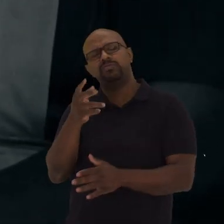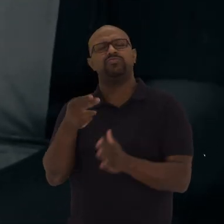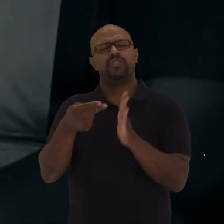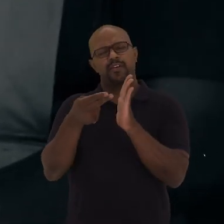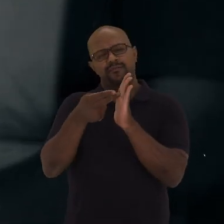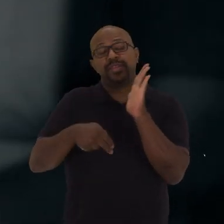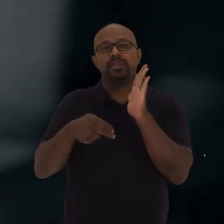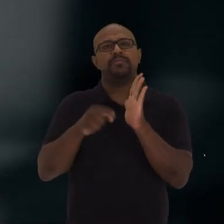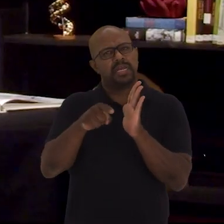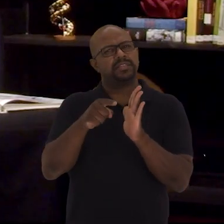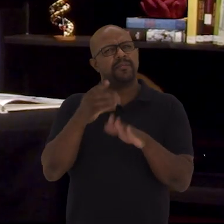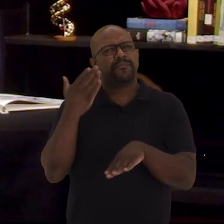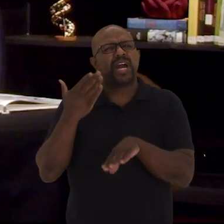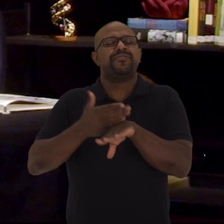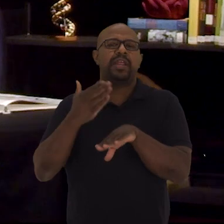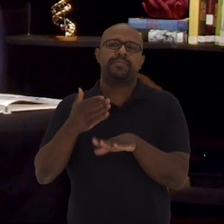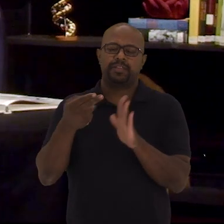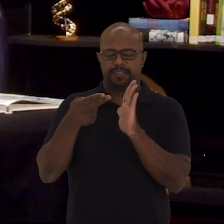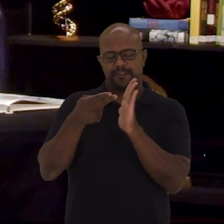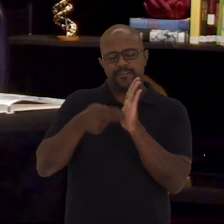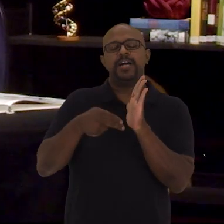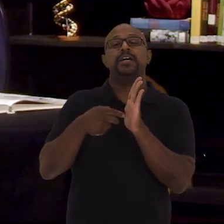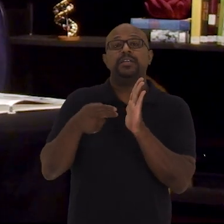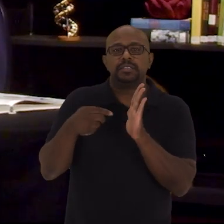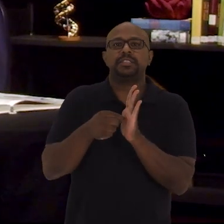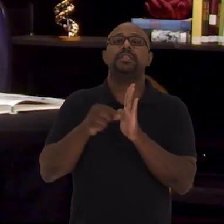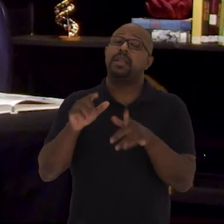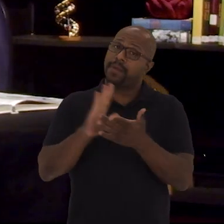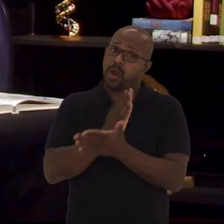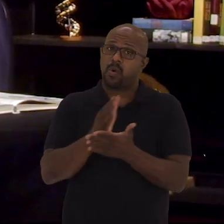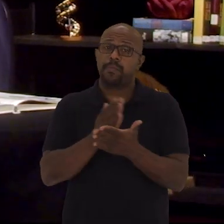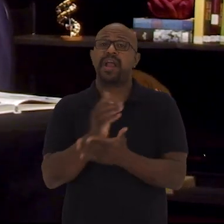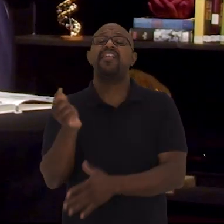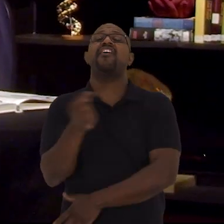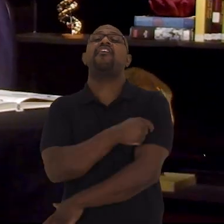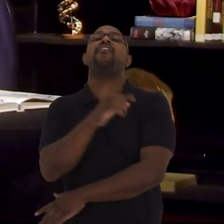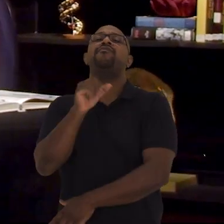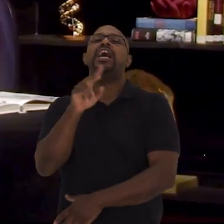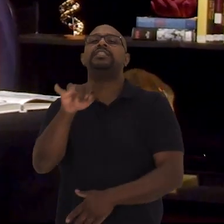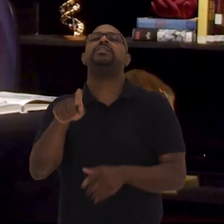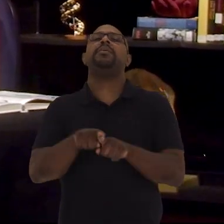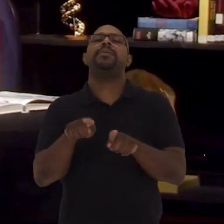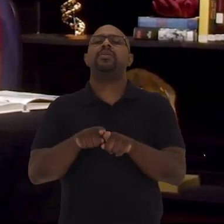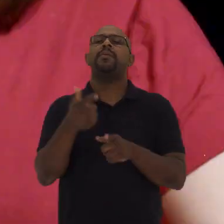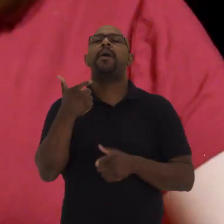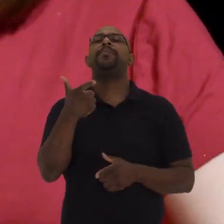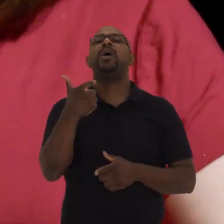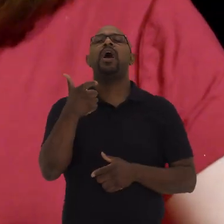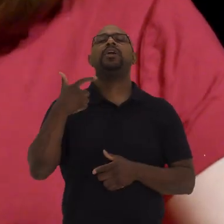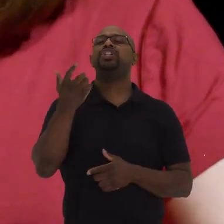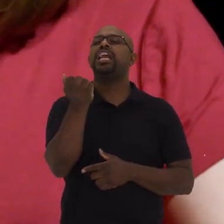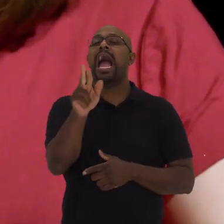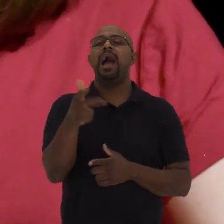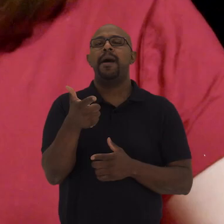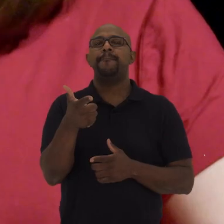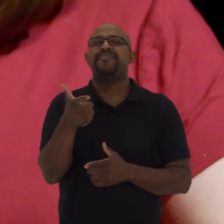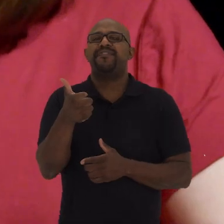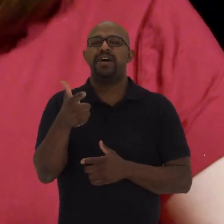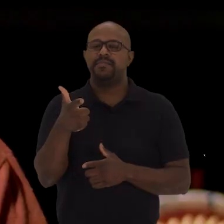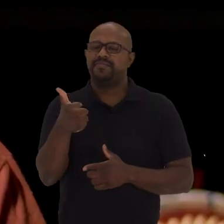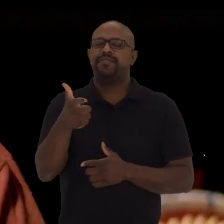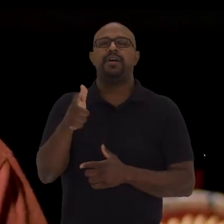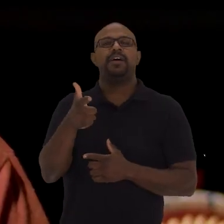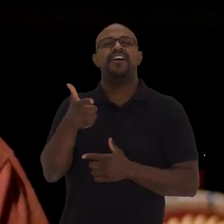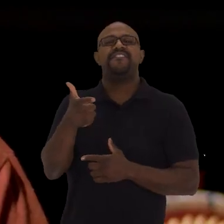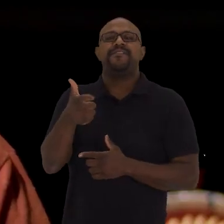ferimento mesmo E houve também vacinas Aplicadas por meio de uma pistola pneumática Você chegou a tomar uma dessas,